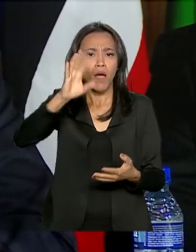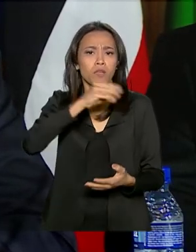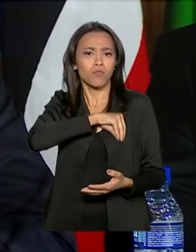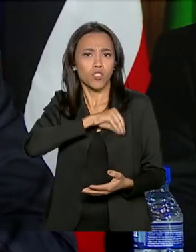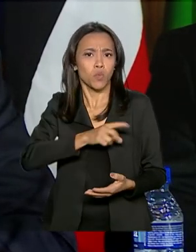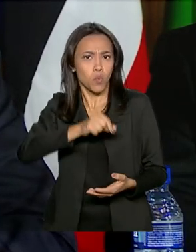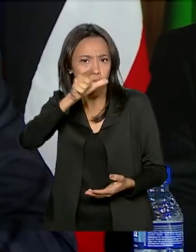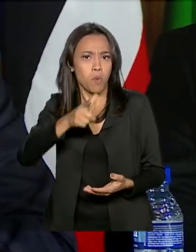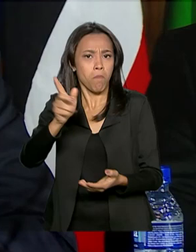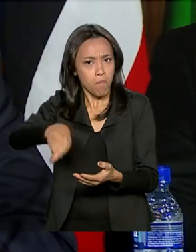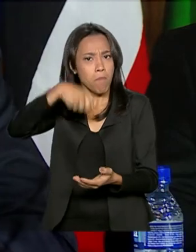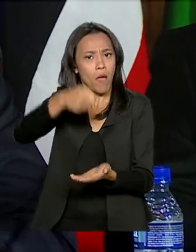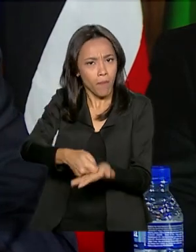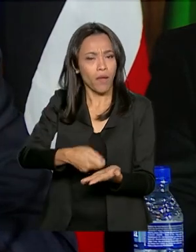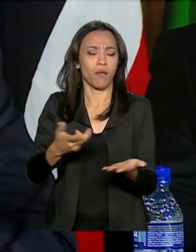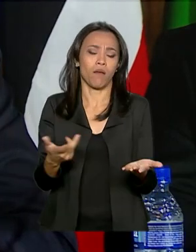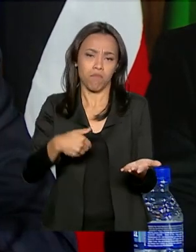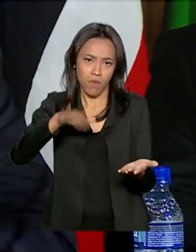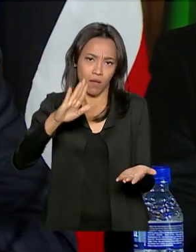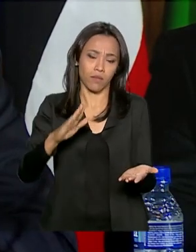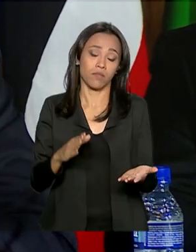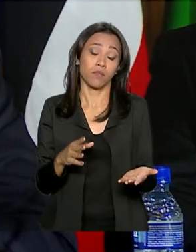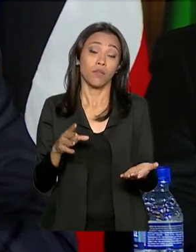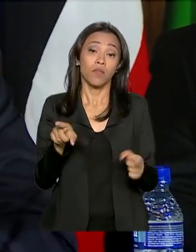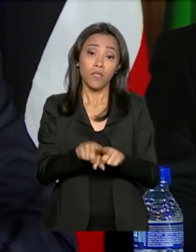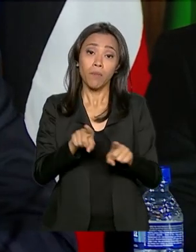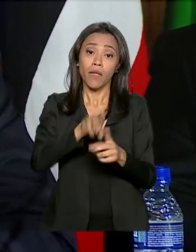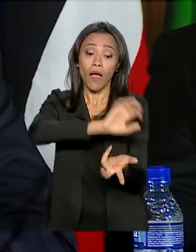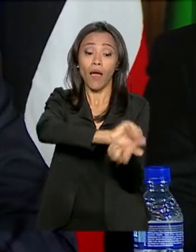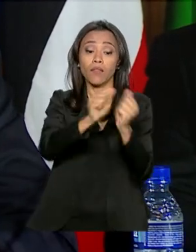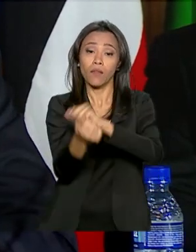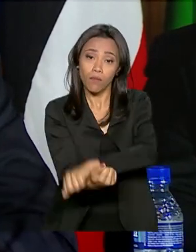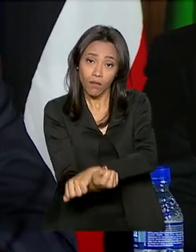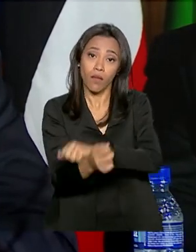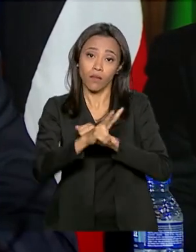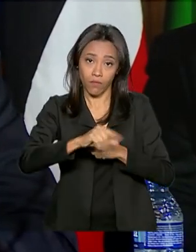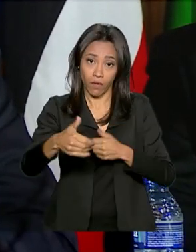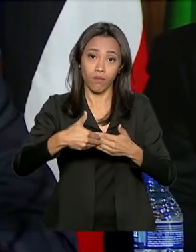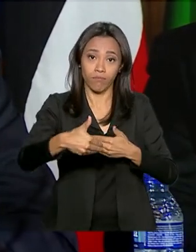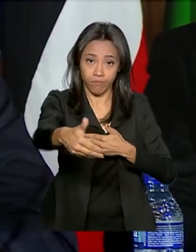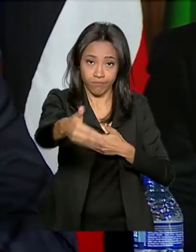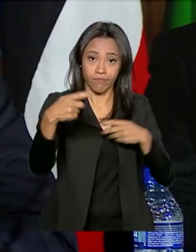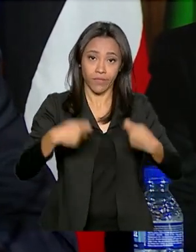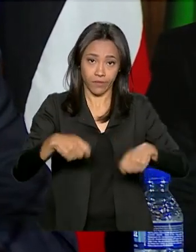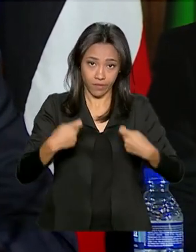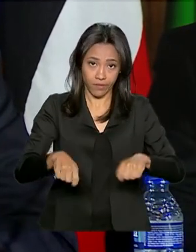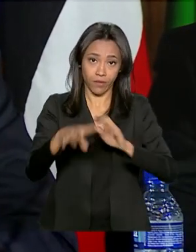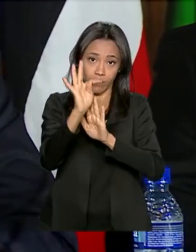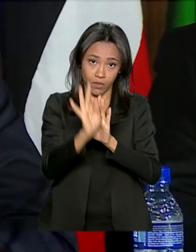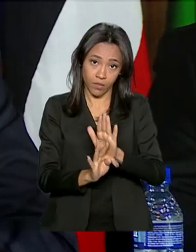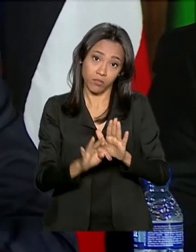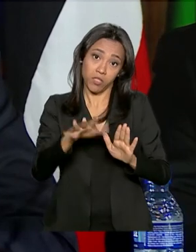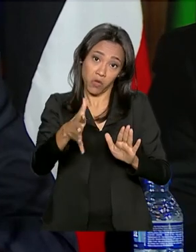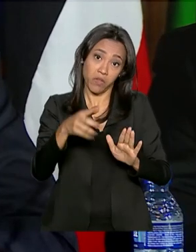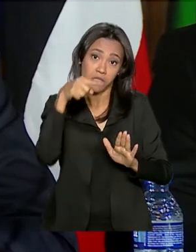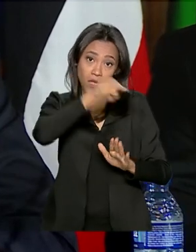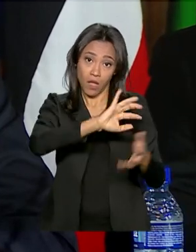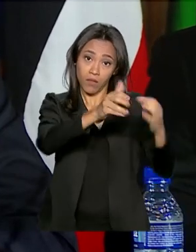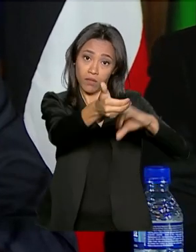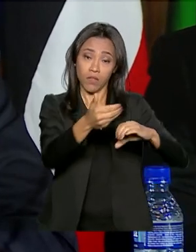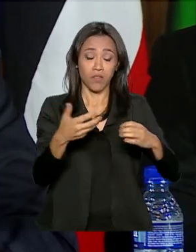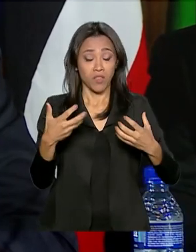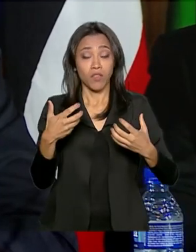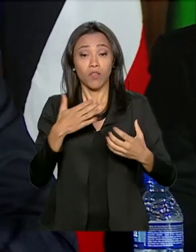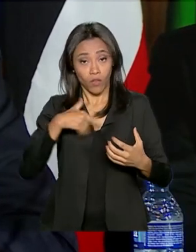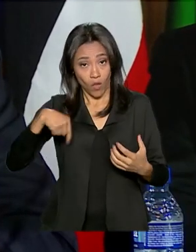de quem tem mais. E com as suas adequações que serão feitas, talvez, no Parlamento, a gente gostaria que